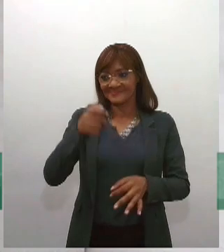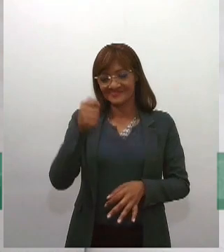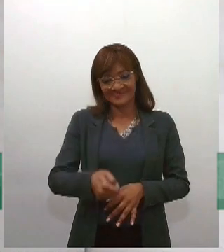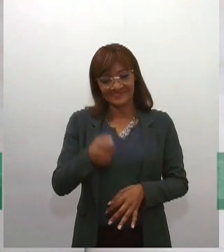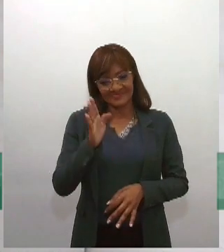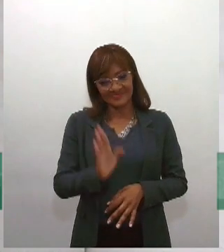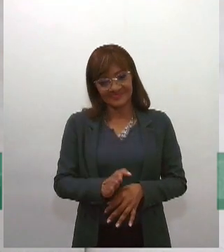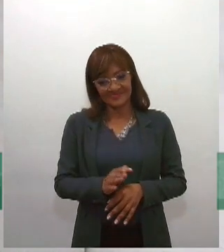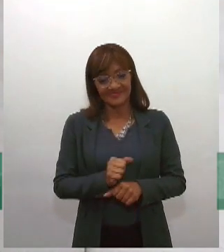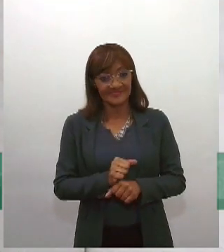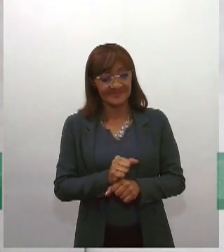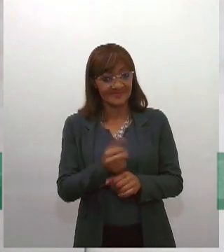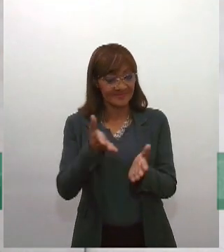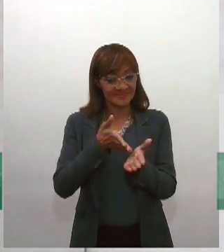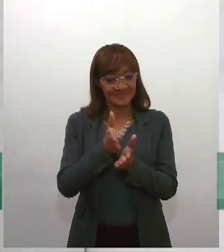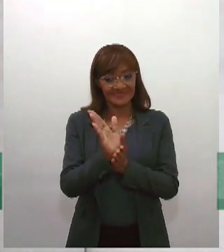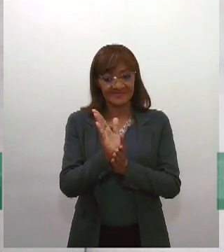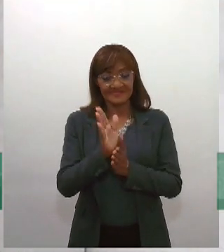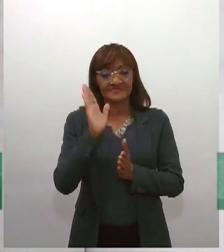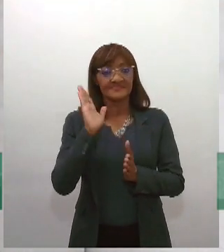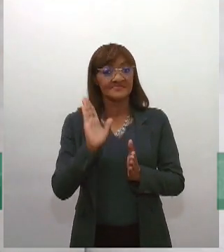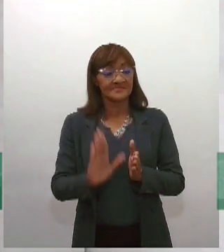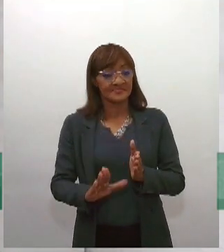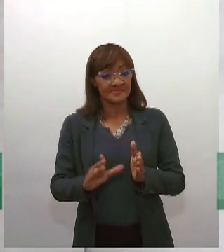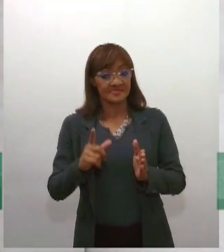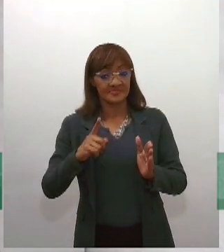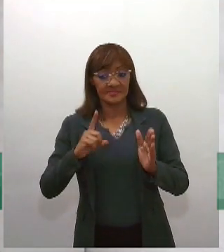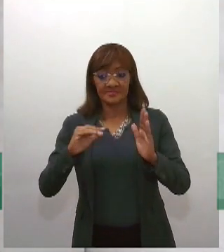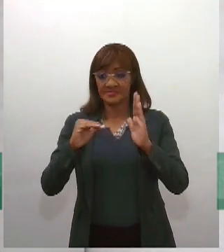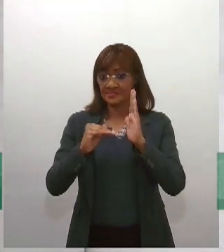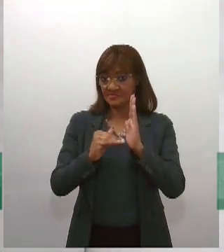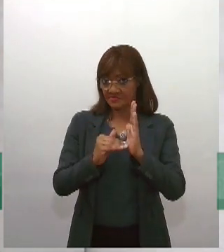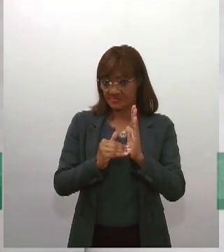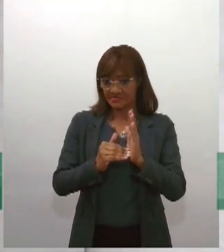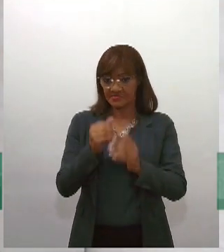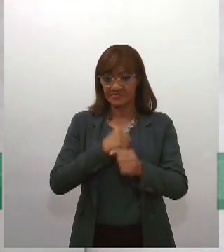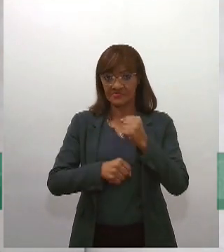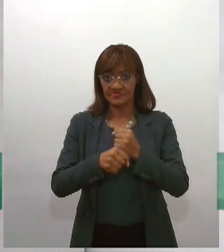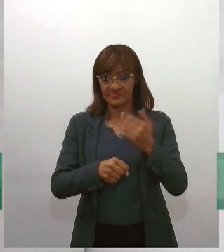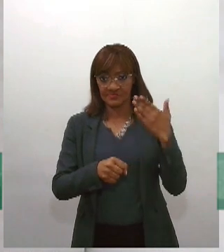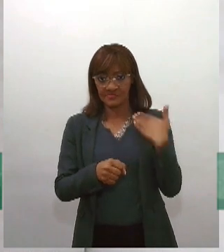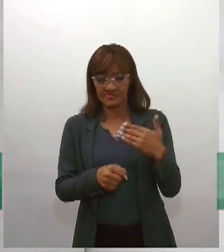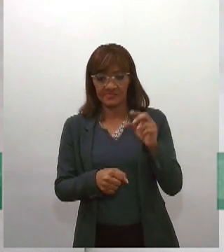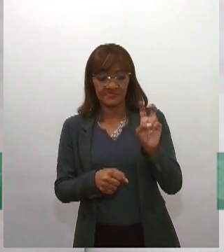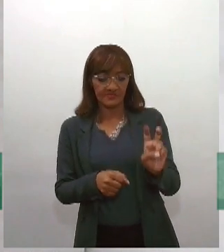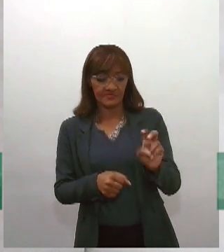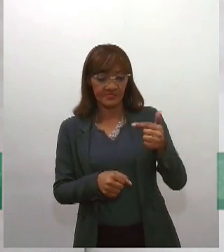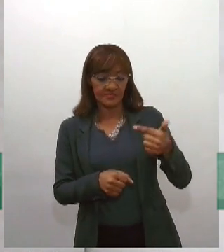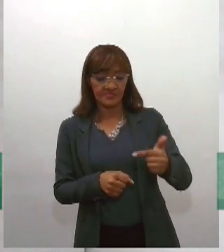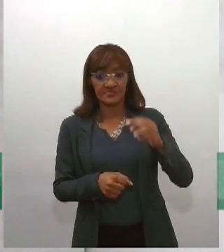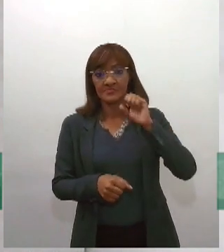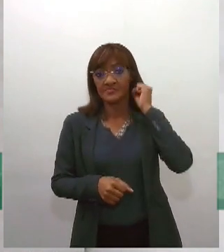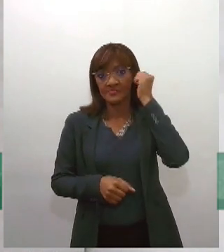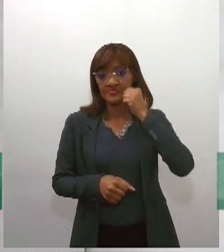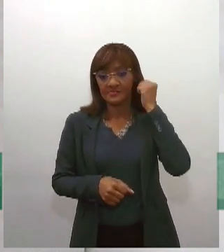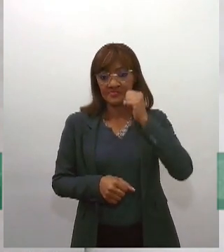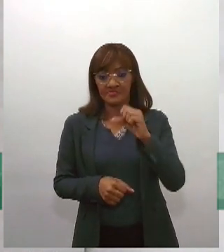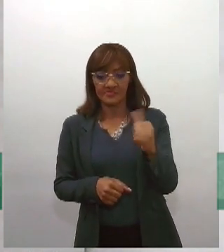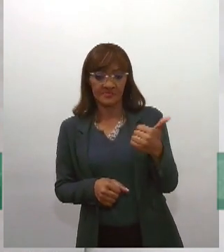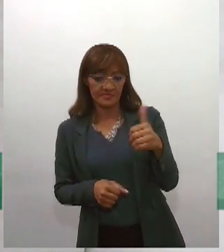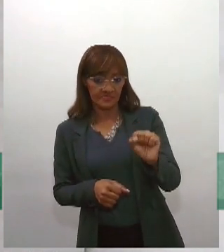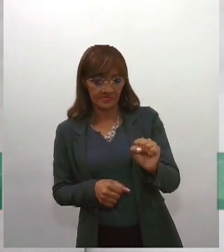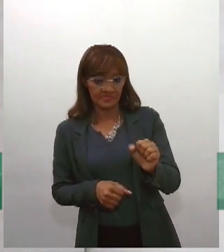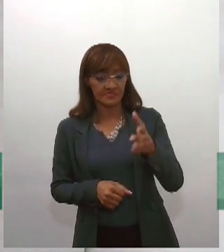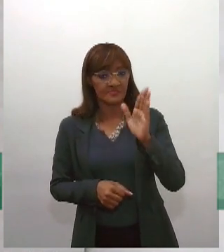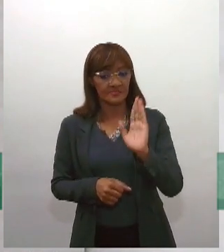no Senado no final do ano passado, com voto de 52 senadores. 18 senadores foram contrários